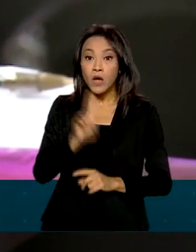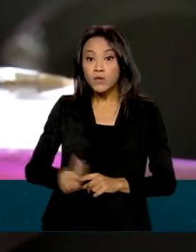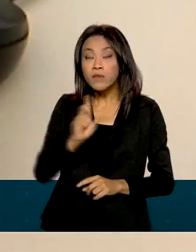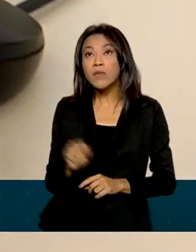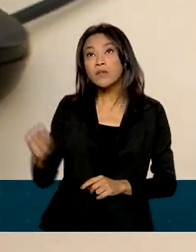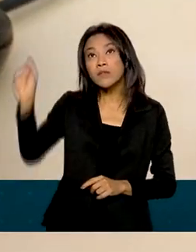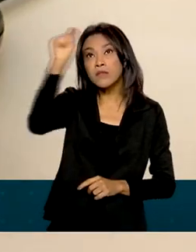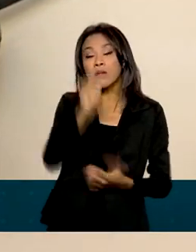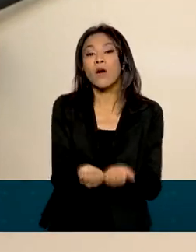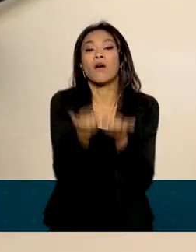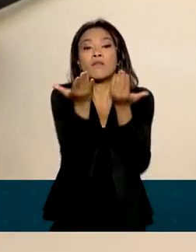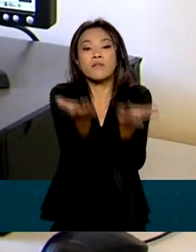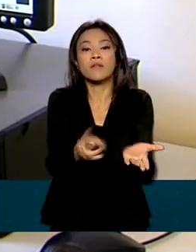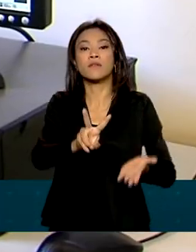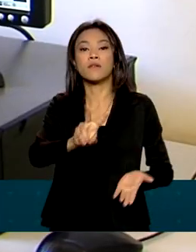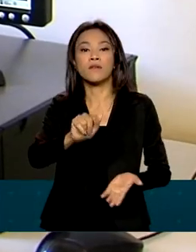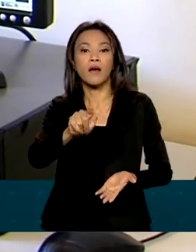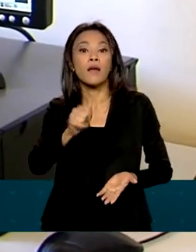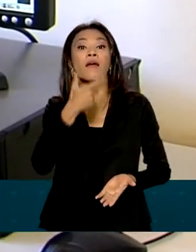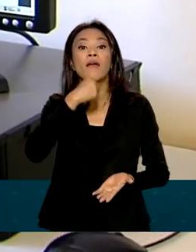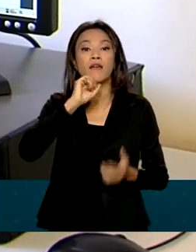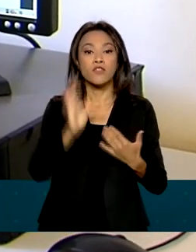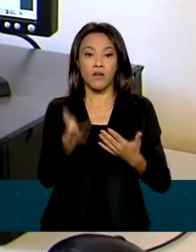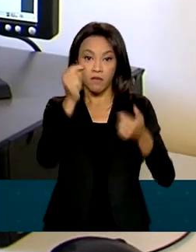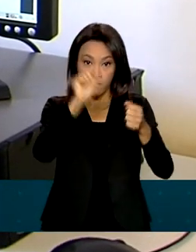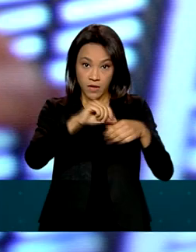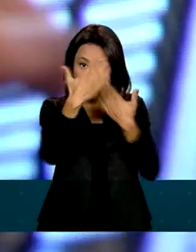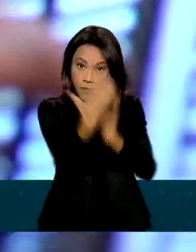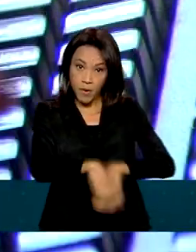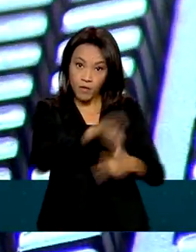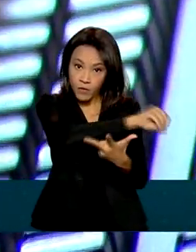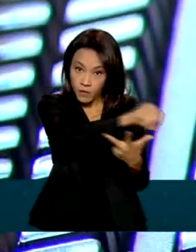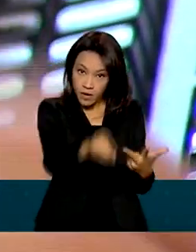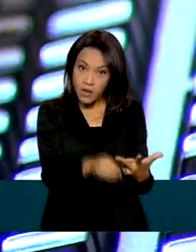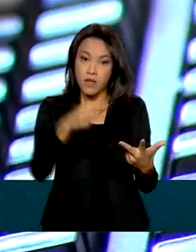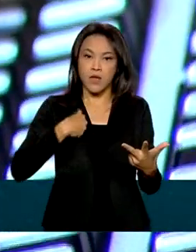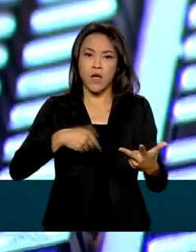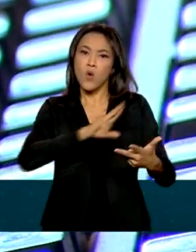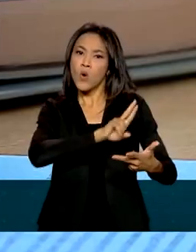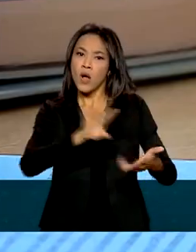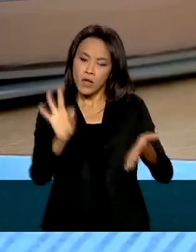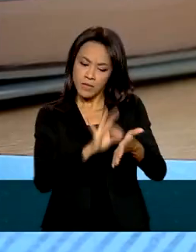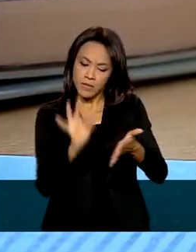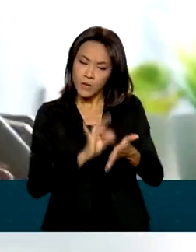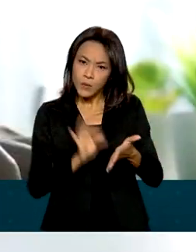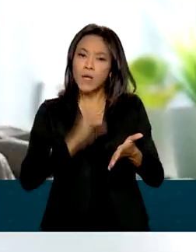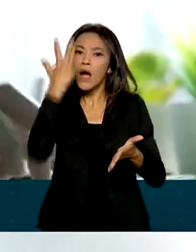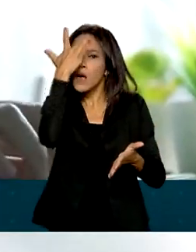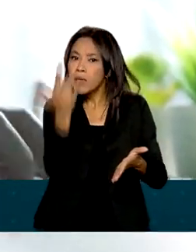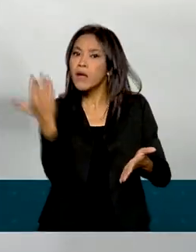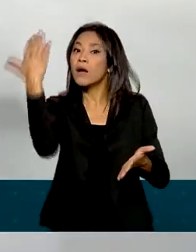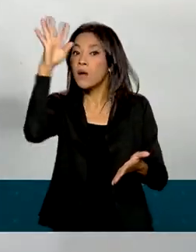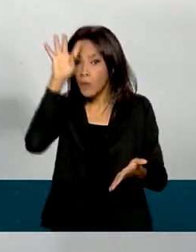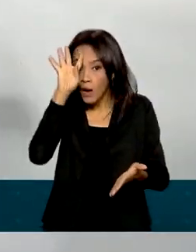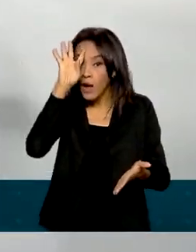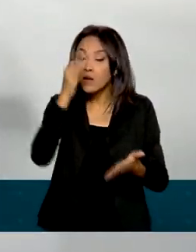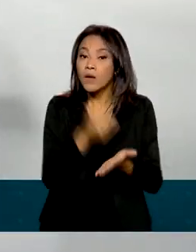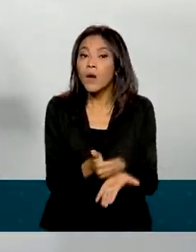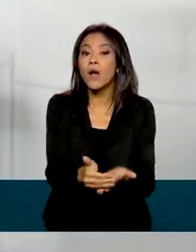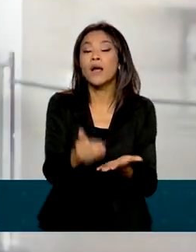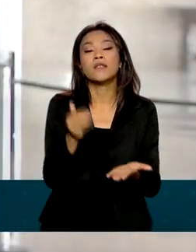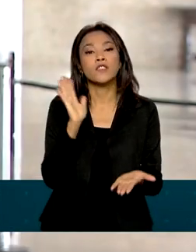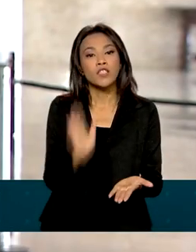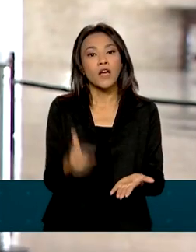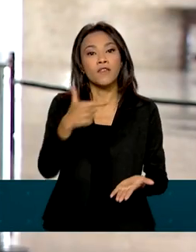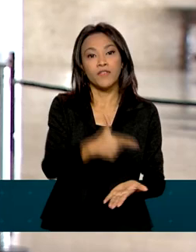vagas para candidatos que fizeram o Enem. A matrícula dos estudantes convocados já começa amanhã, quarta-feira, dia 23 de